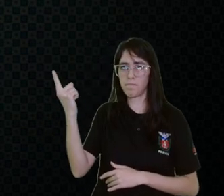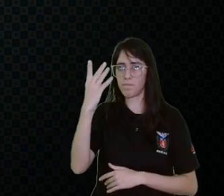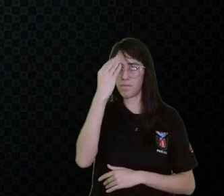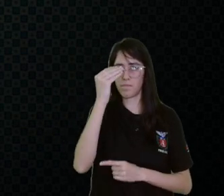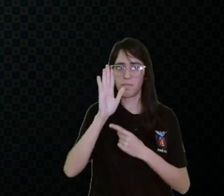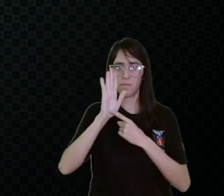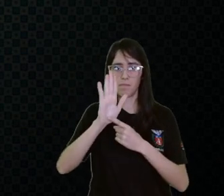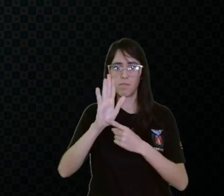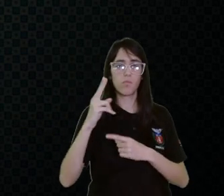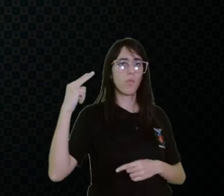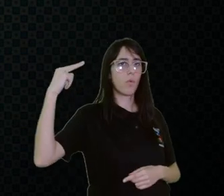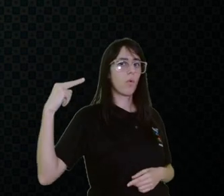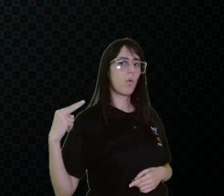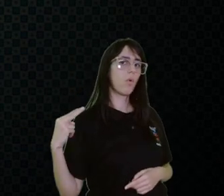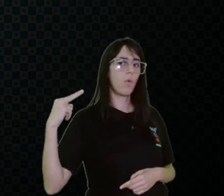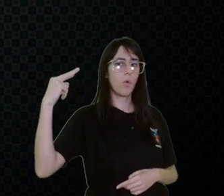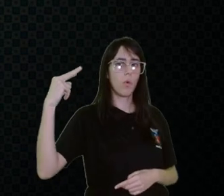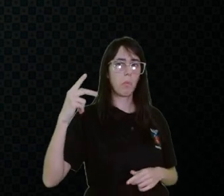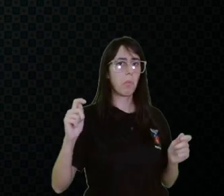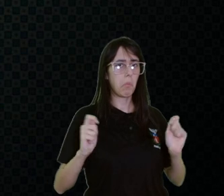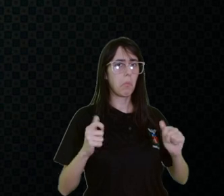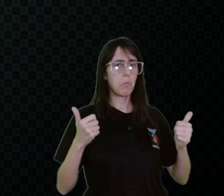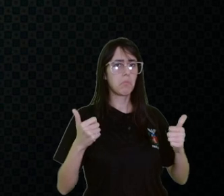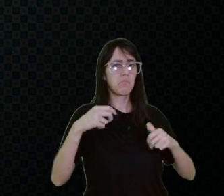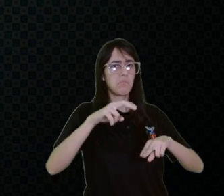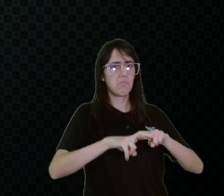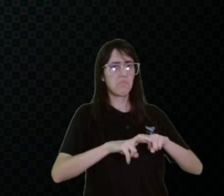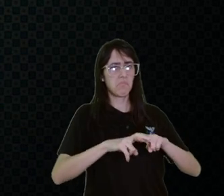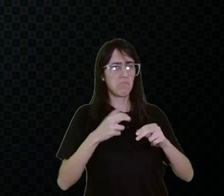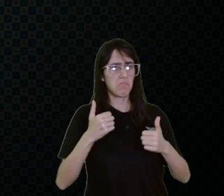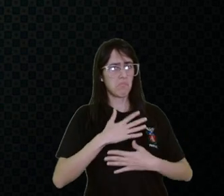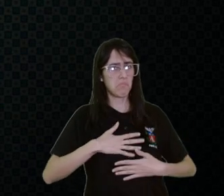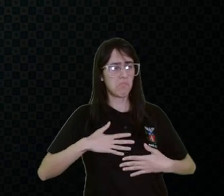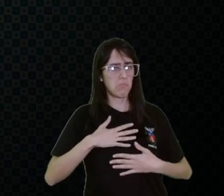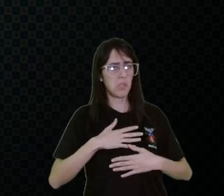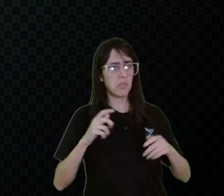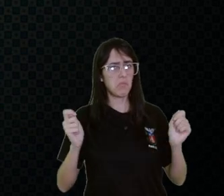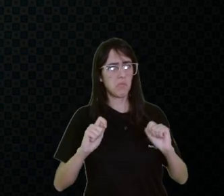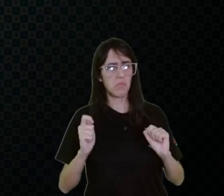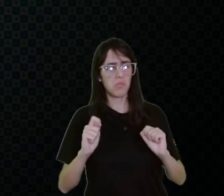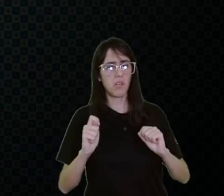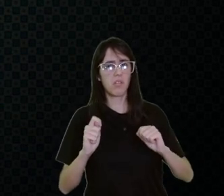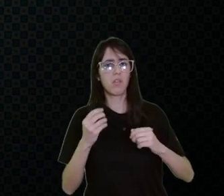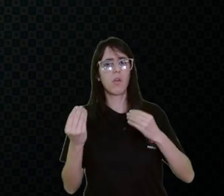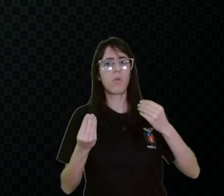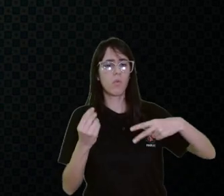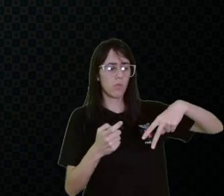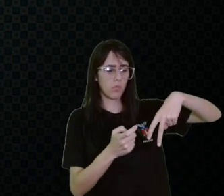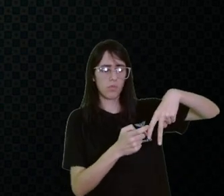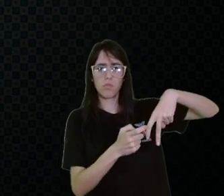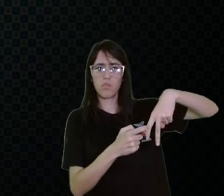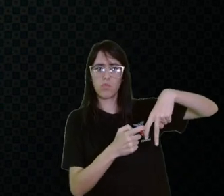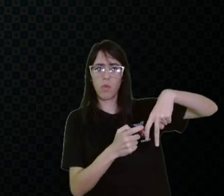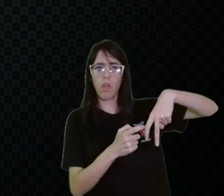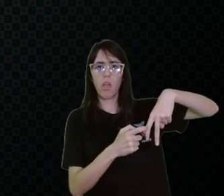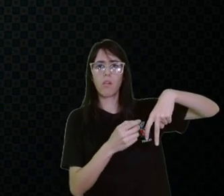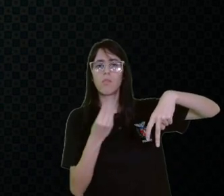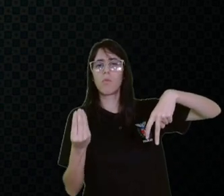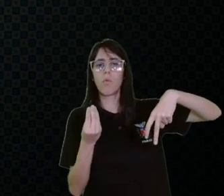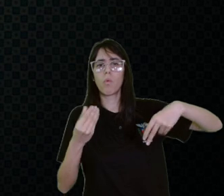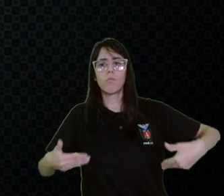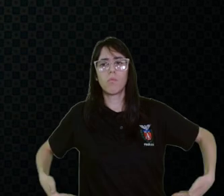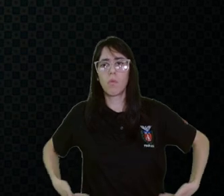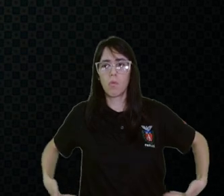não existe nenhuma dificuldade, por exemplo, está bem acomodado, o ângulo de joelho, de quadril, a